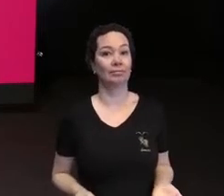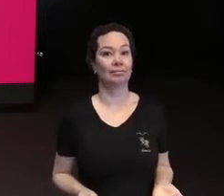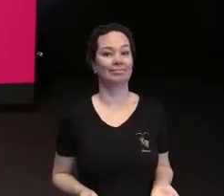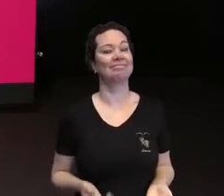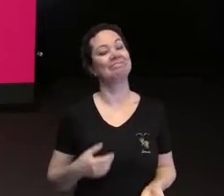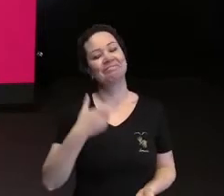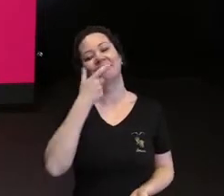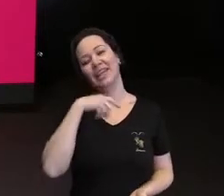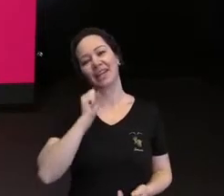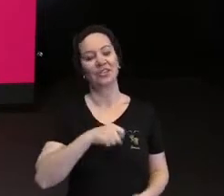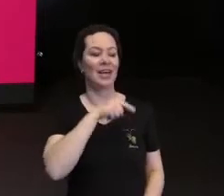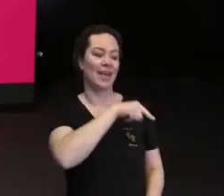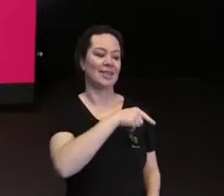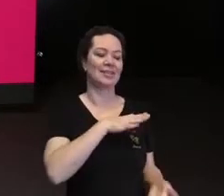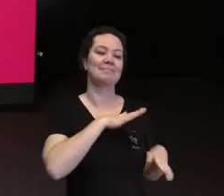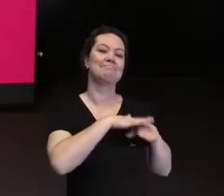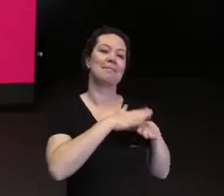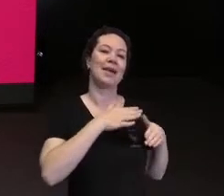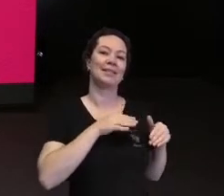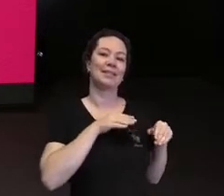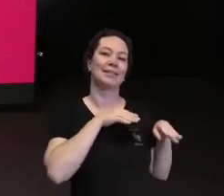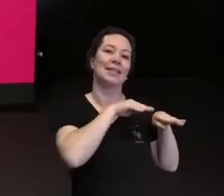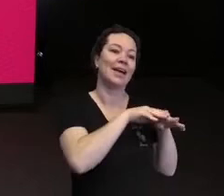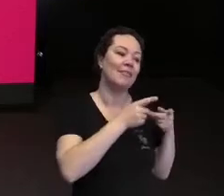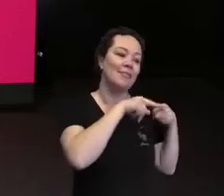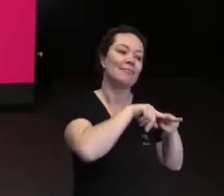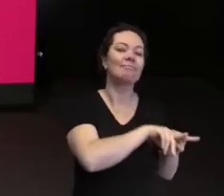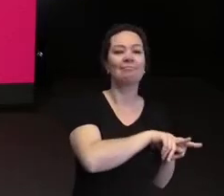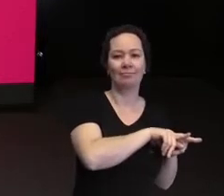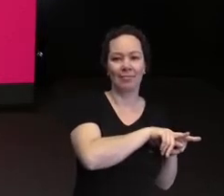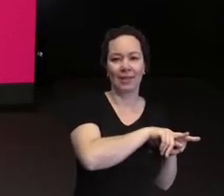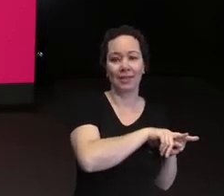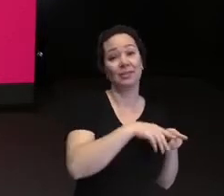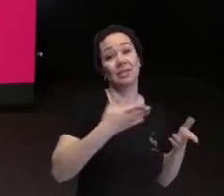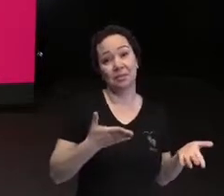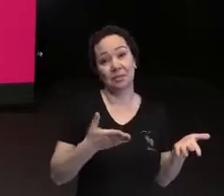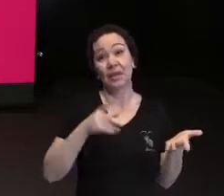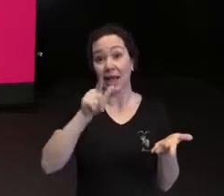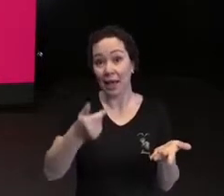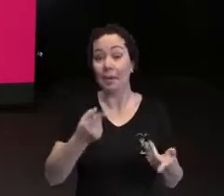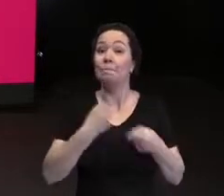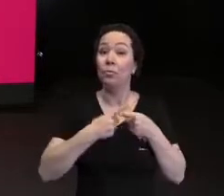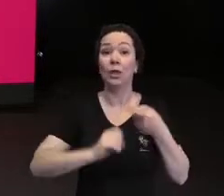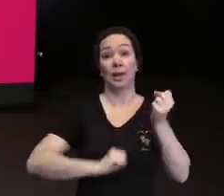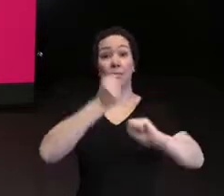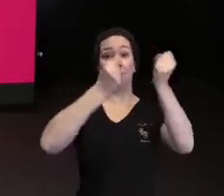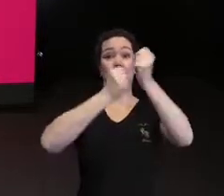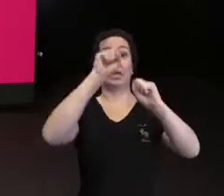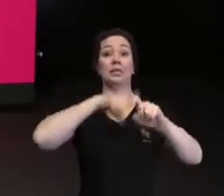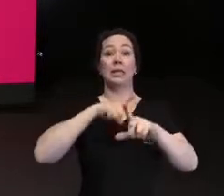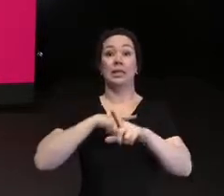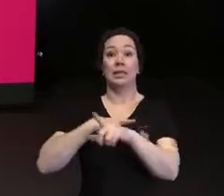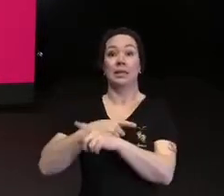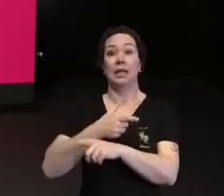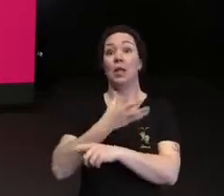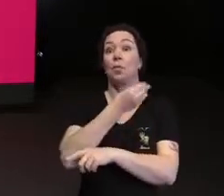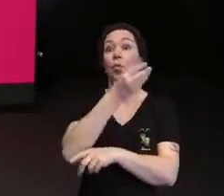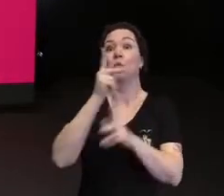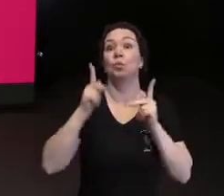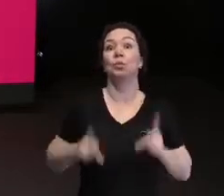Possivelmente para aquela que ele tem mais afinidade. E esse é o motivo das empresas terem tantas pessoas iguais.